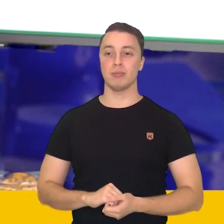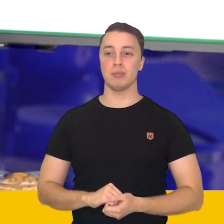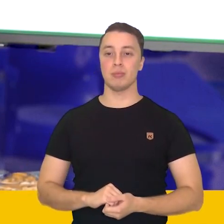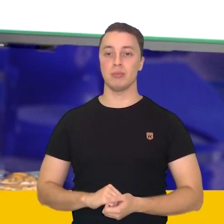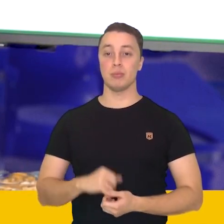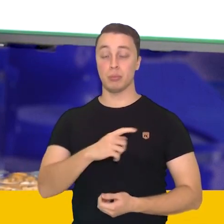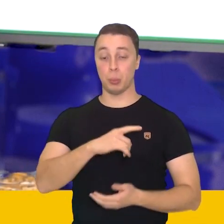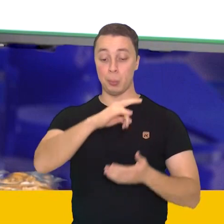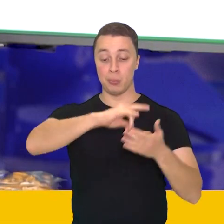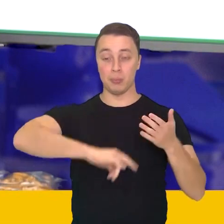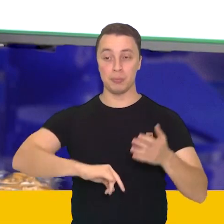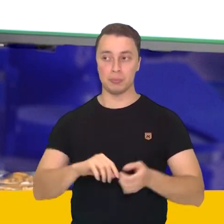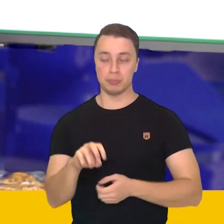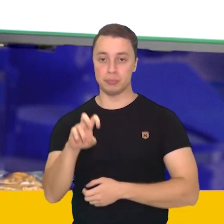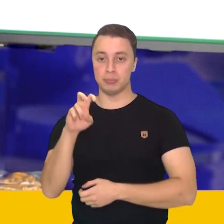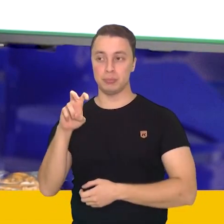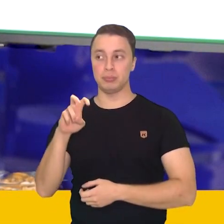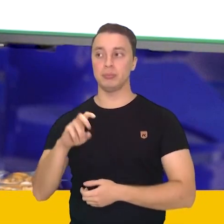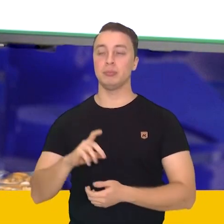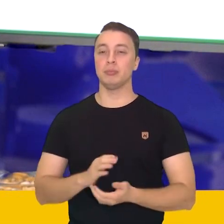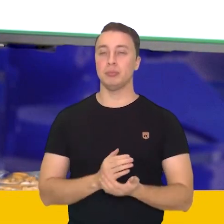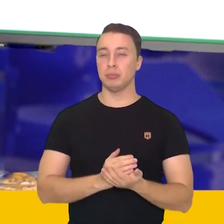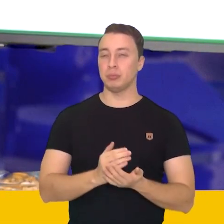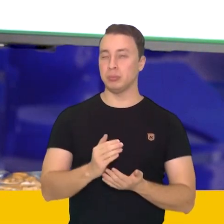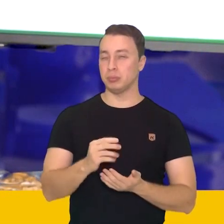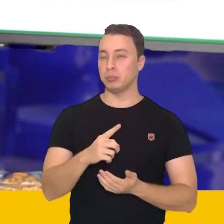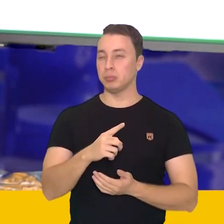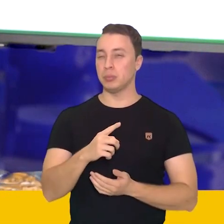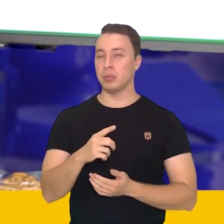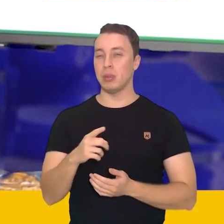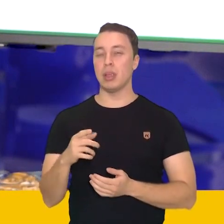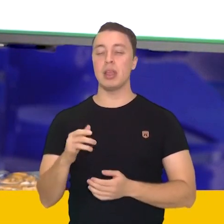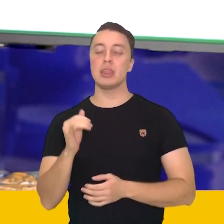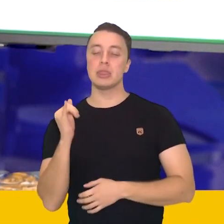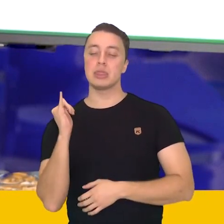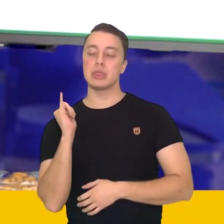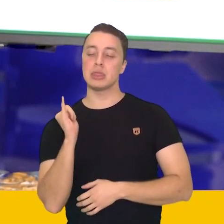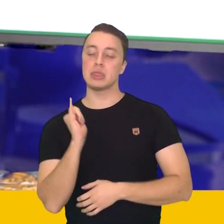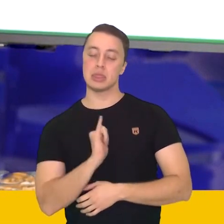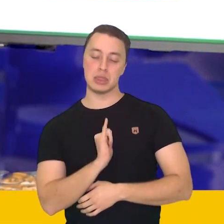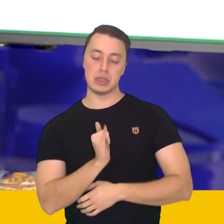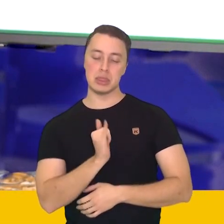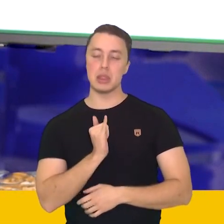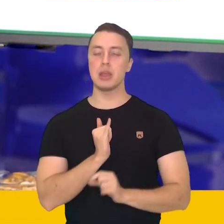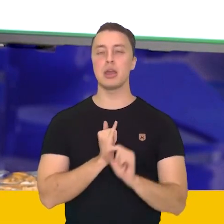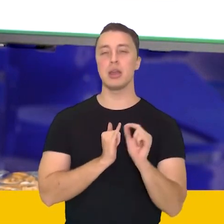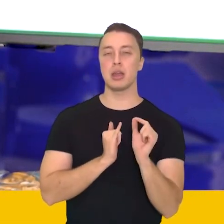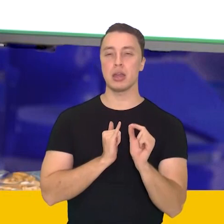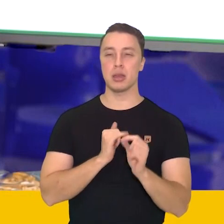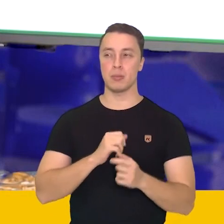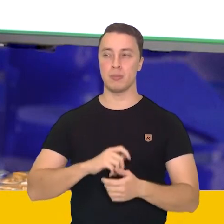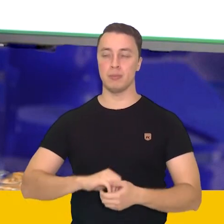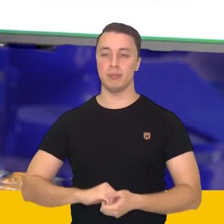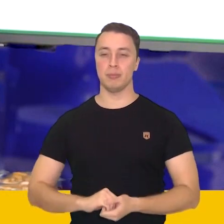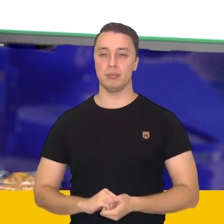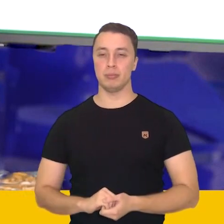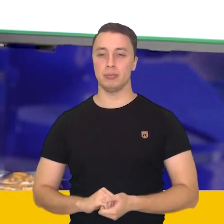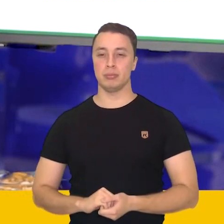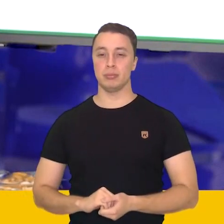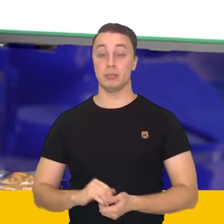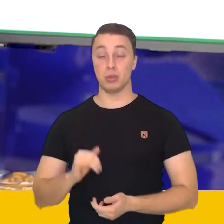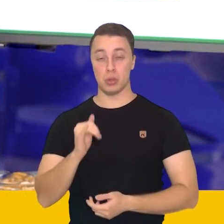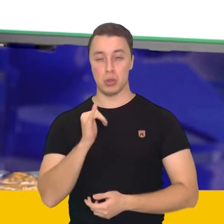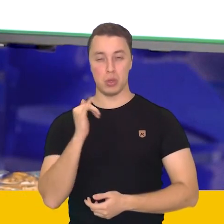Nessa atividade 5, nós vamos partir para saber quem é o narrador da história. O narrador